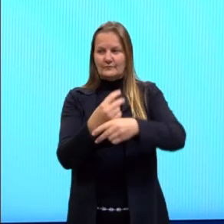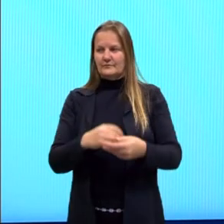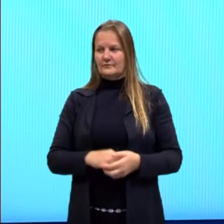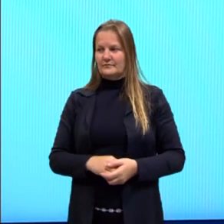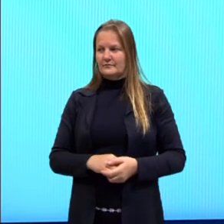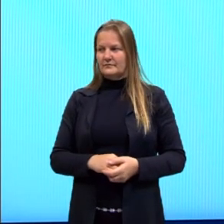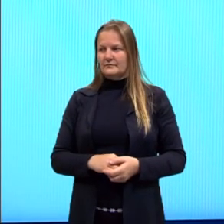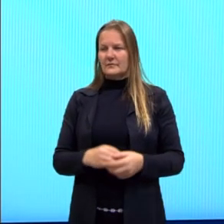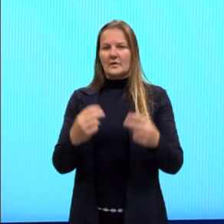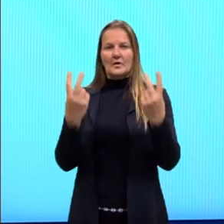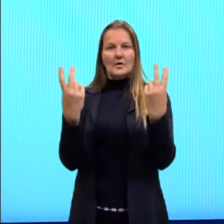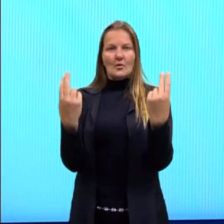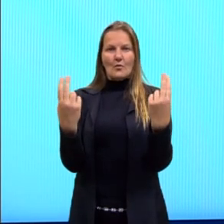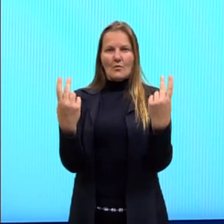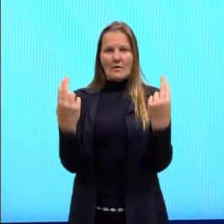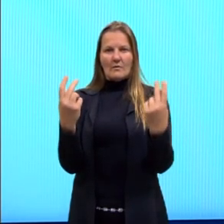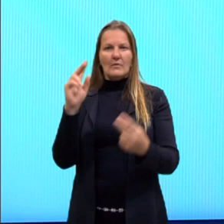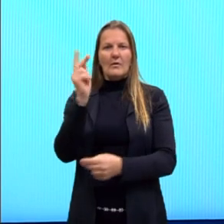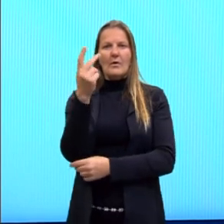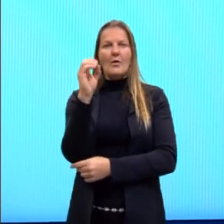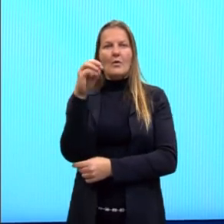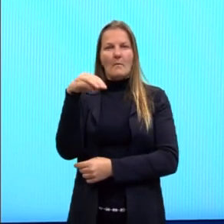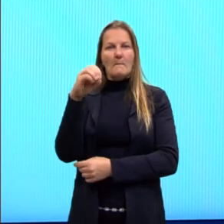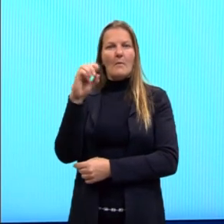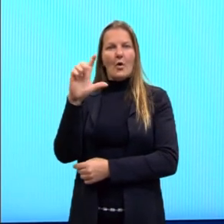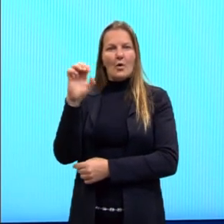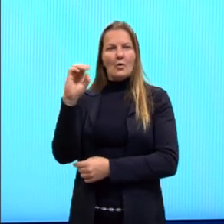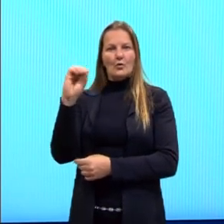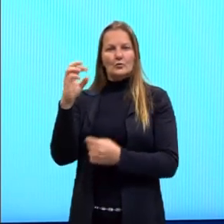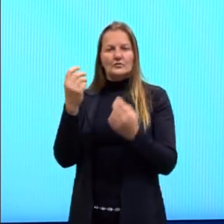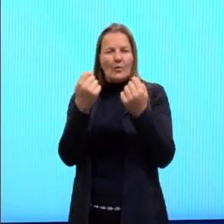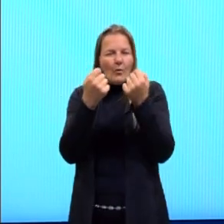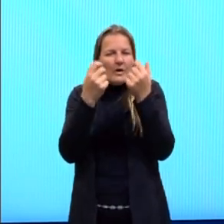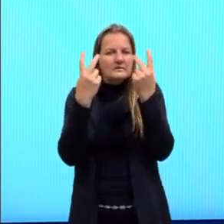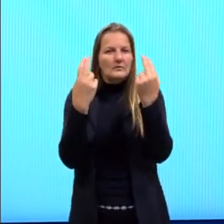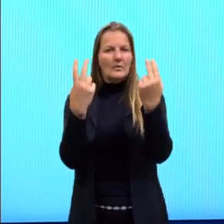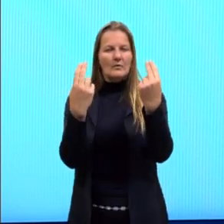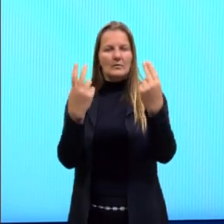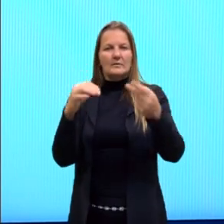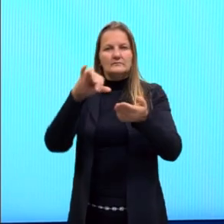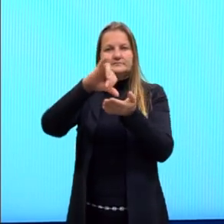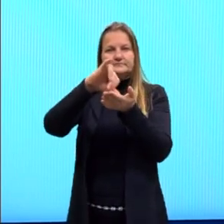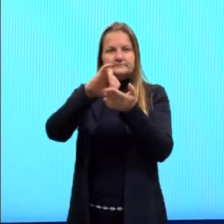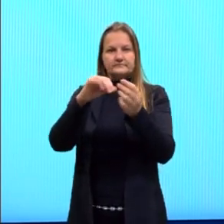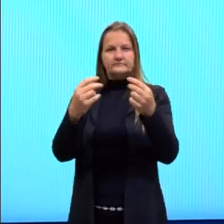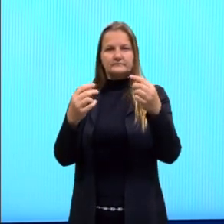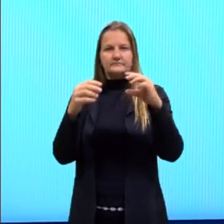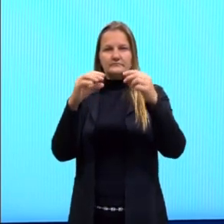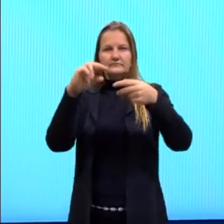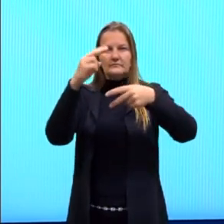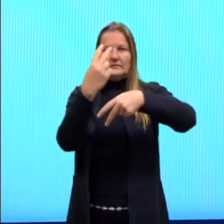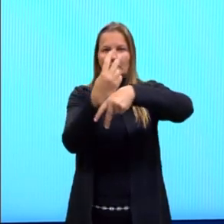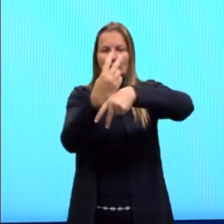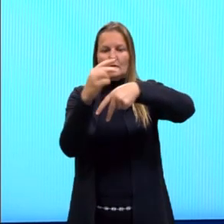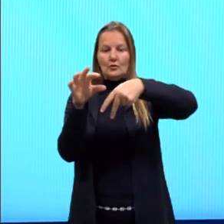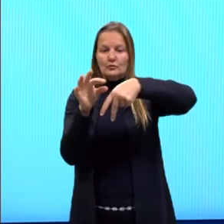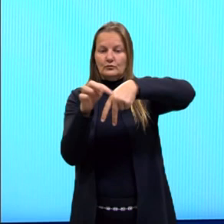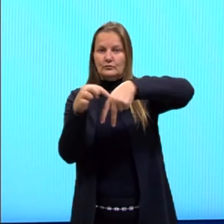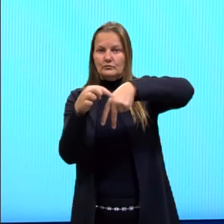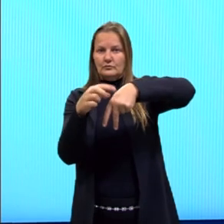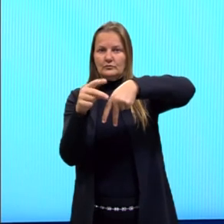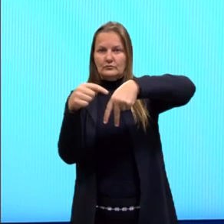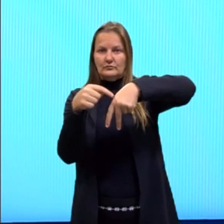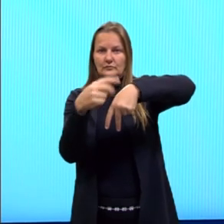semelhantes. Aqui, podemos observar o centrômero. E aqui, nós podemos observar